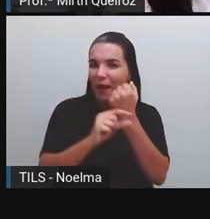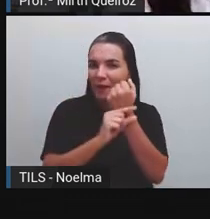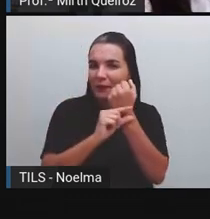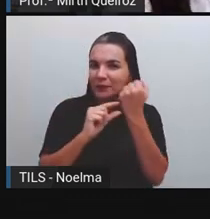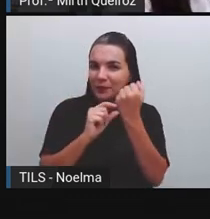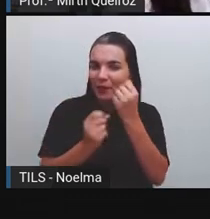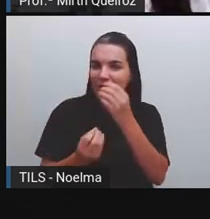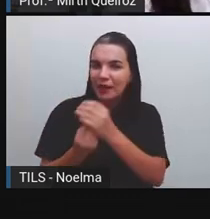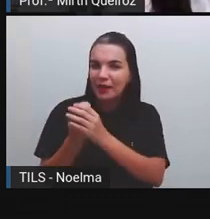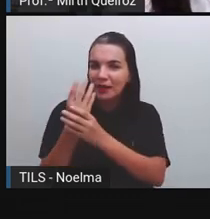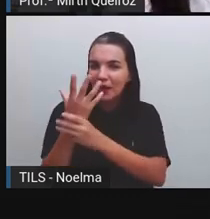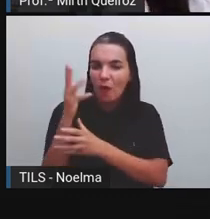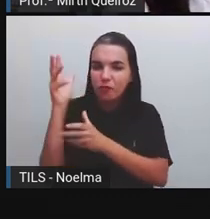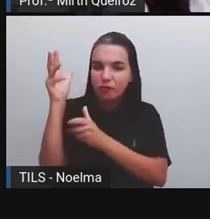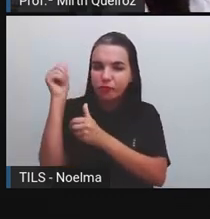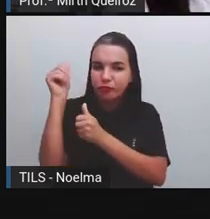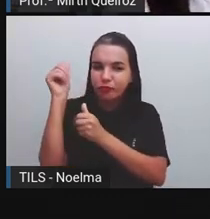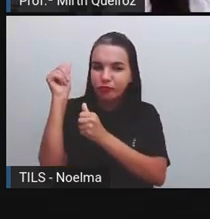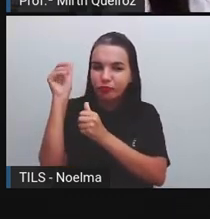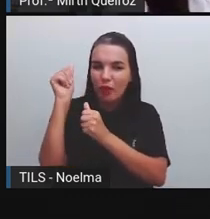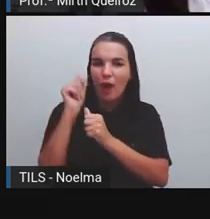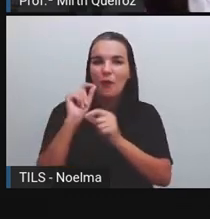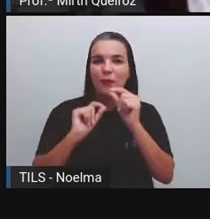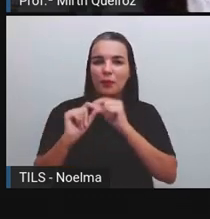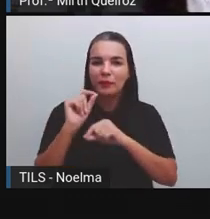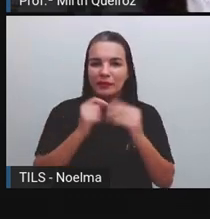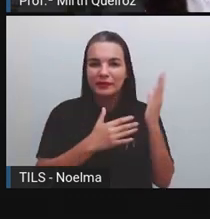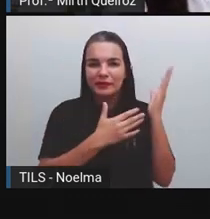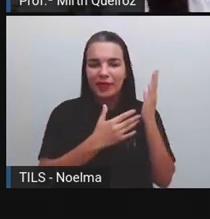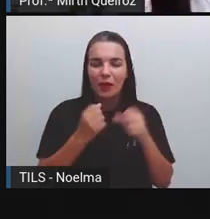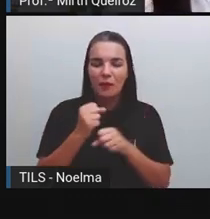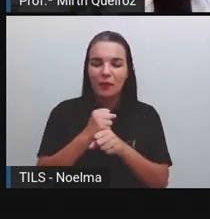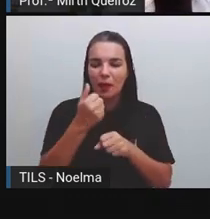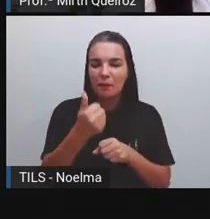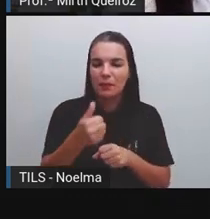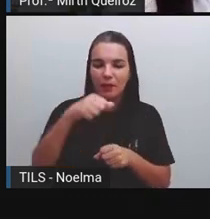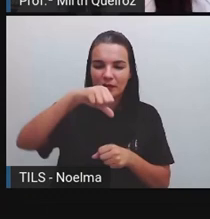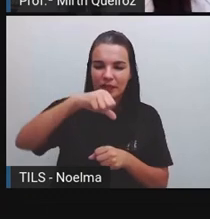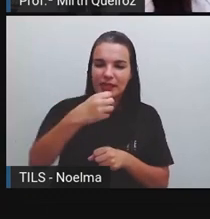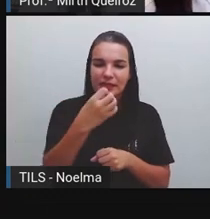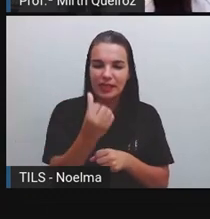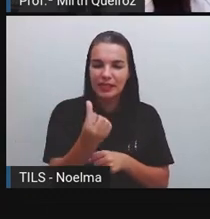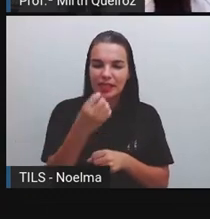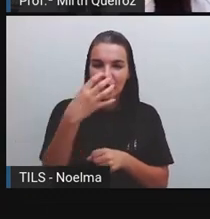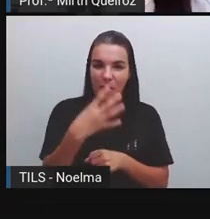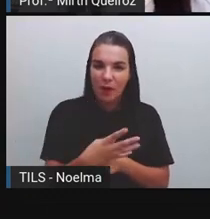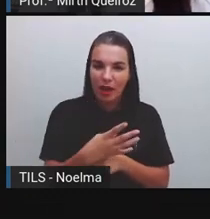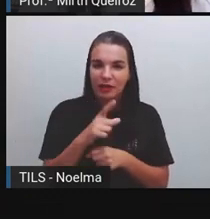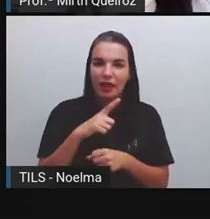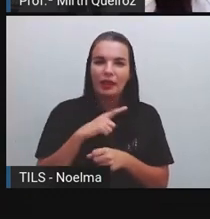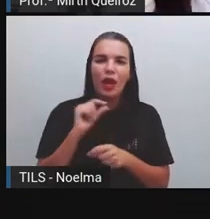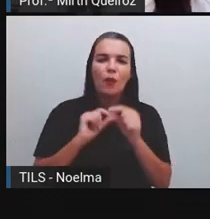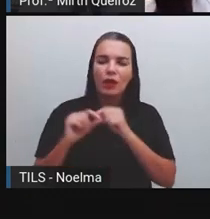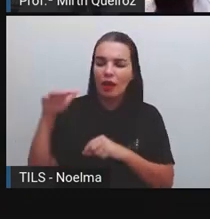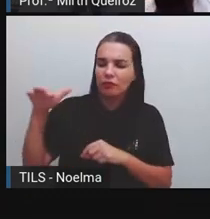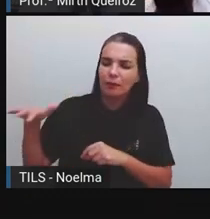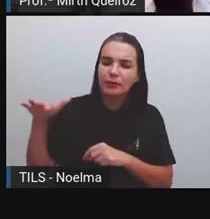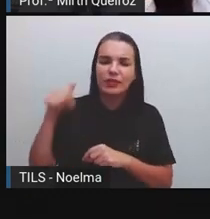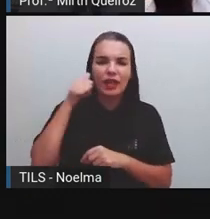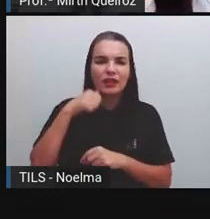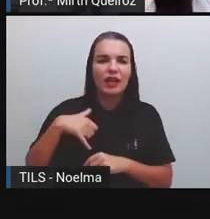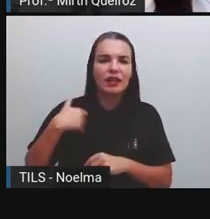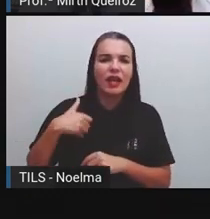Na mesma década que foi criada a turma da Mônica, né? E a turma do Pererê. Nessa tirinha, a garota, ela tem